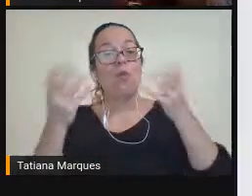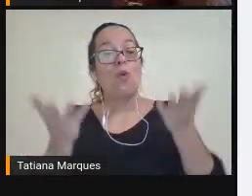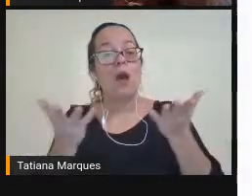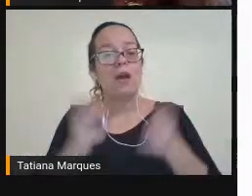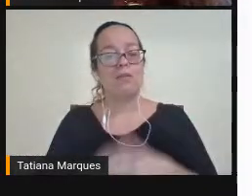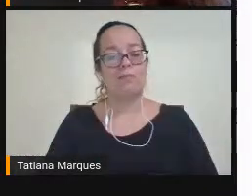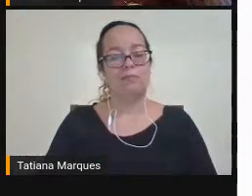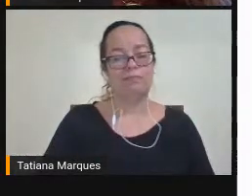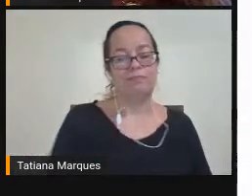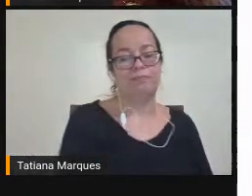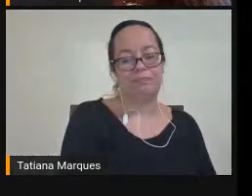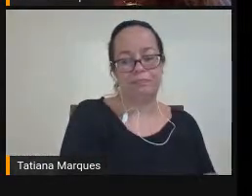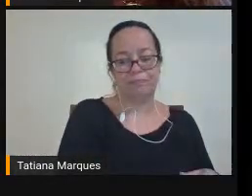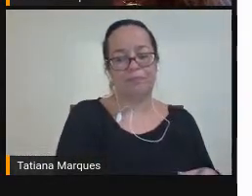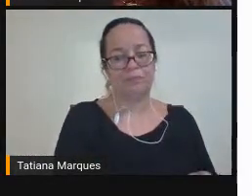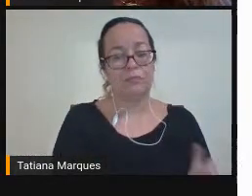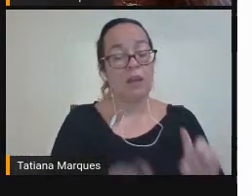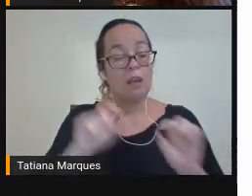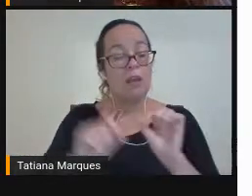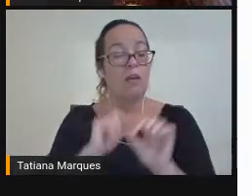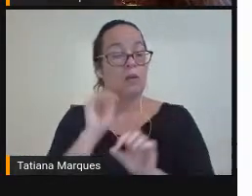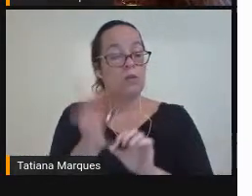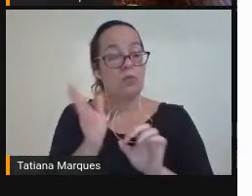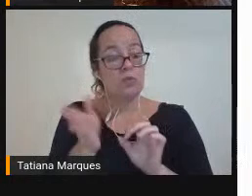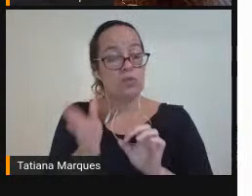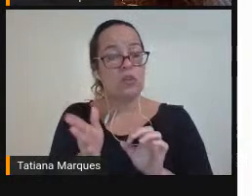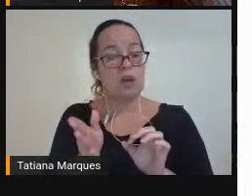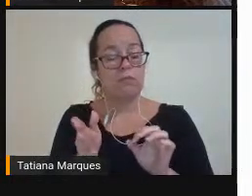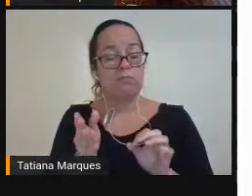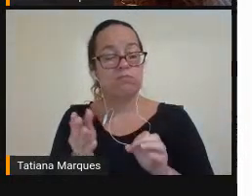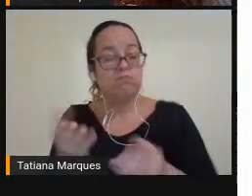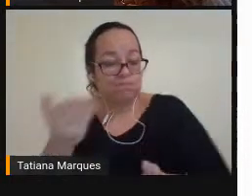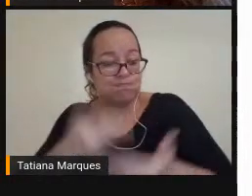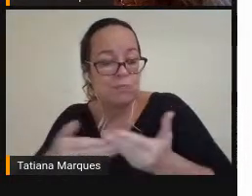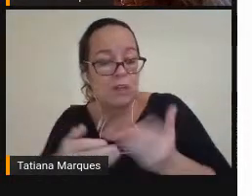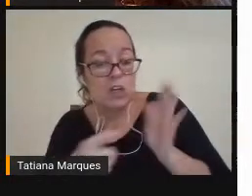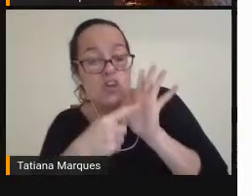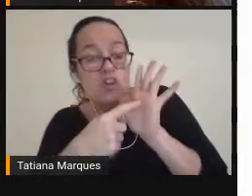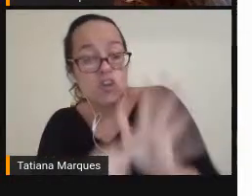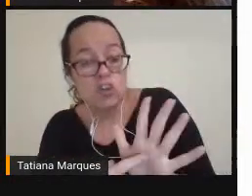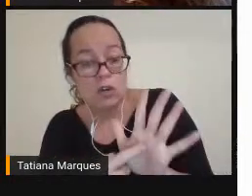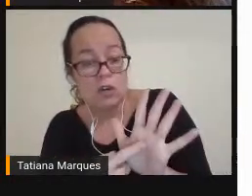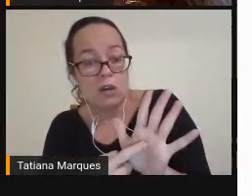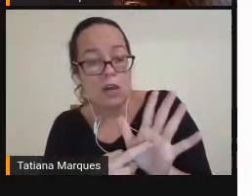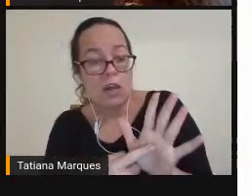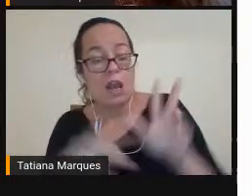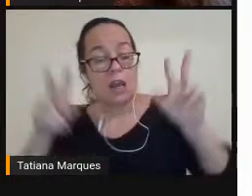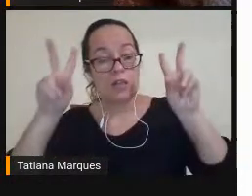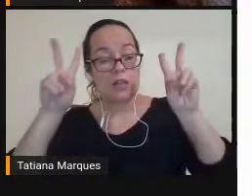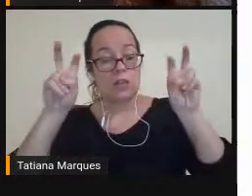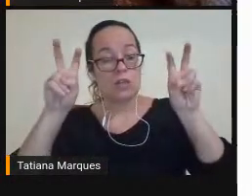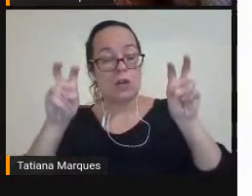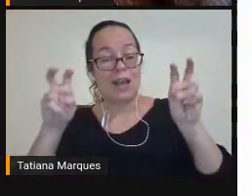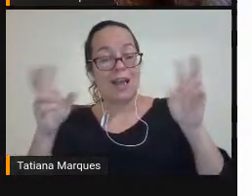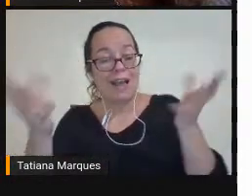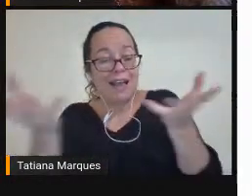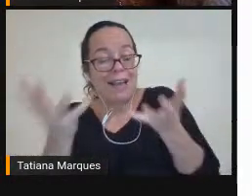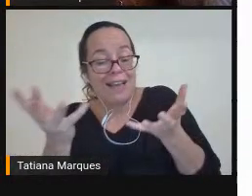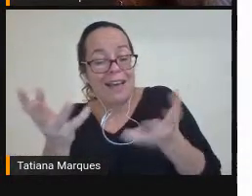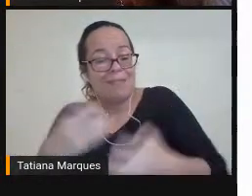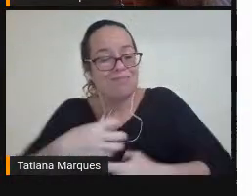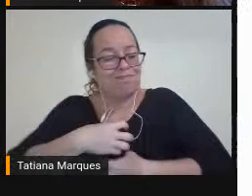Eu já Compartilhei Aqui Daqui a pouco Aparece aí Para vocês Queremos Te